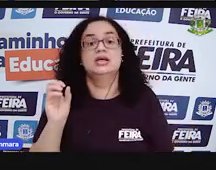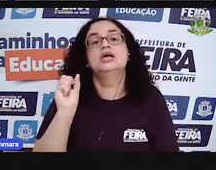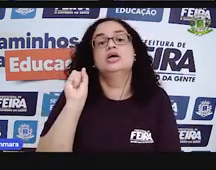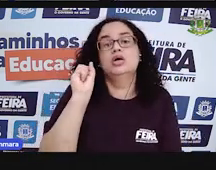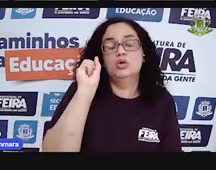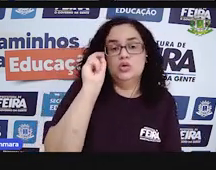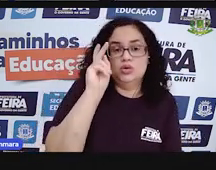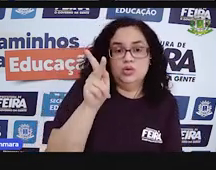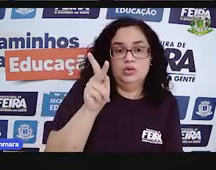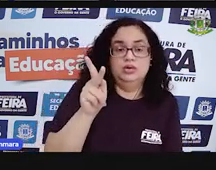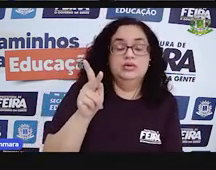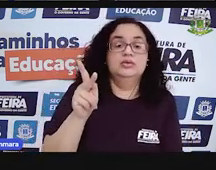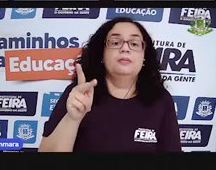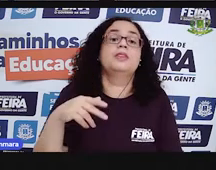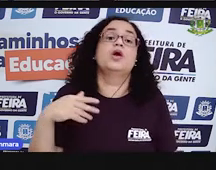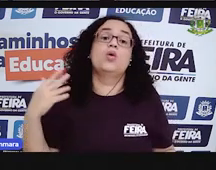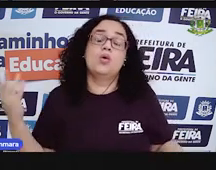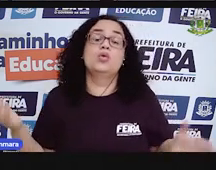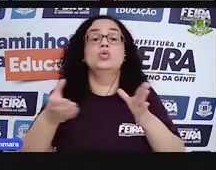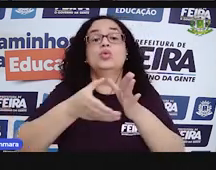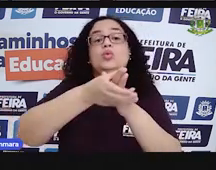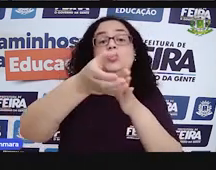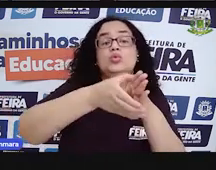conta direitinho. Que orientação, professor?